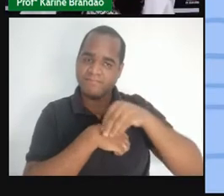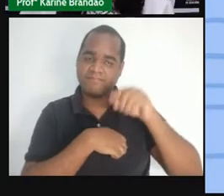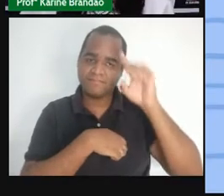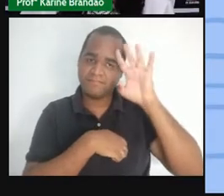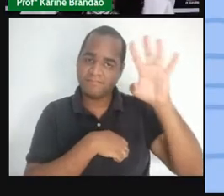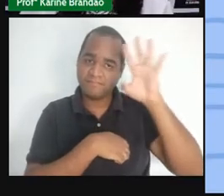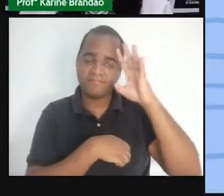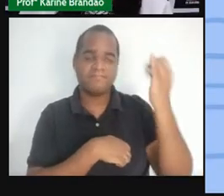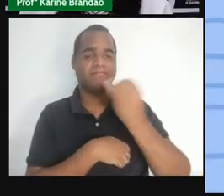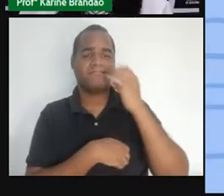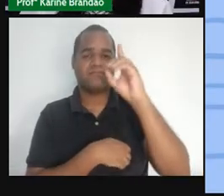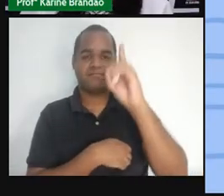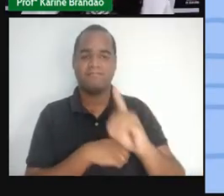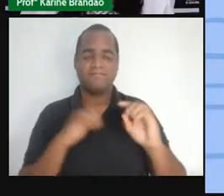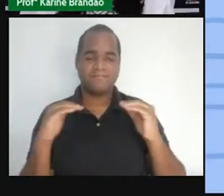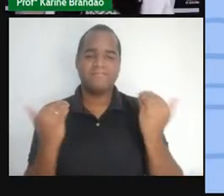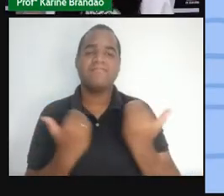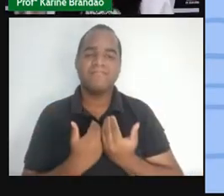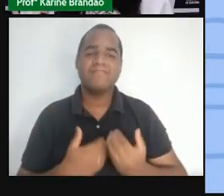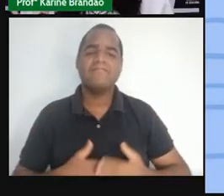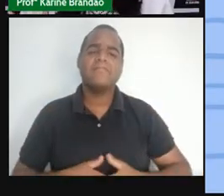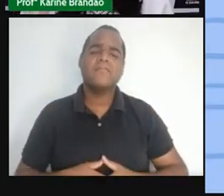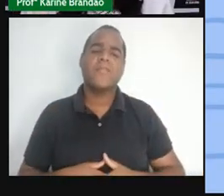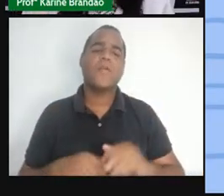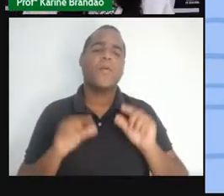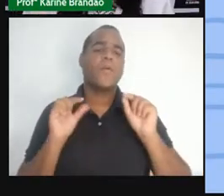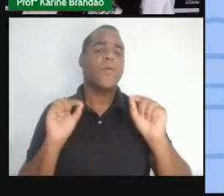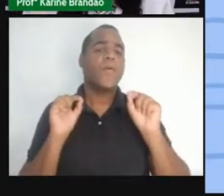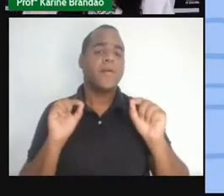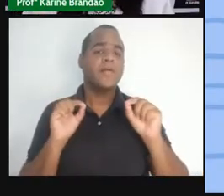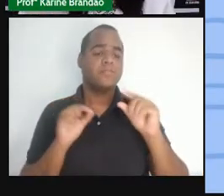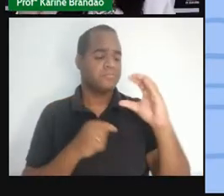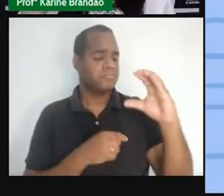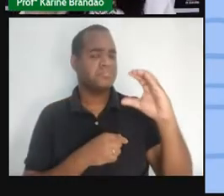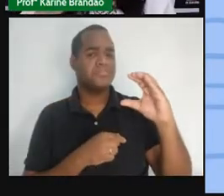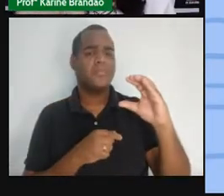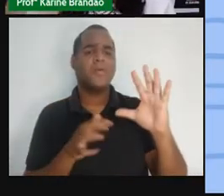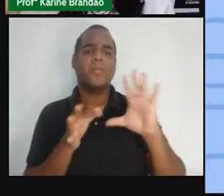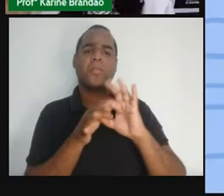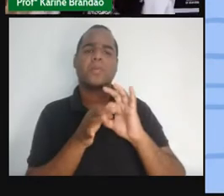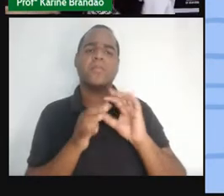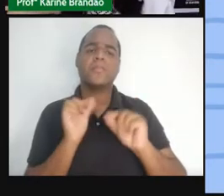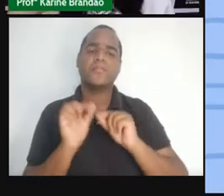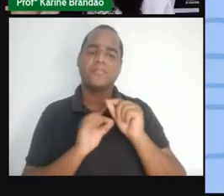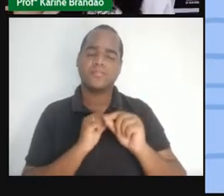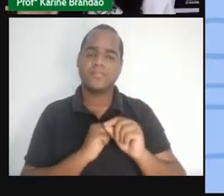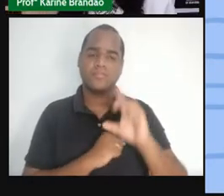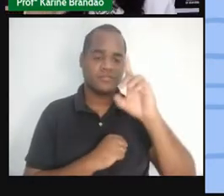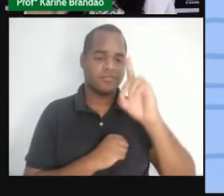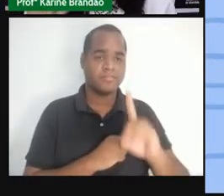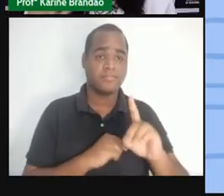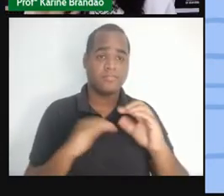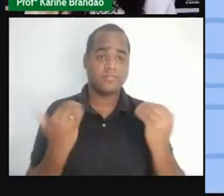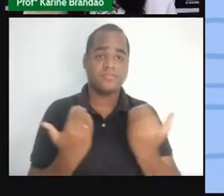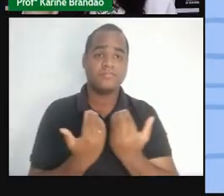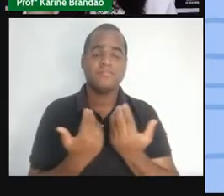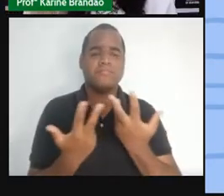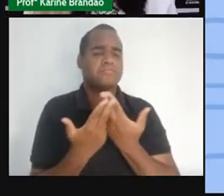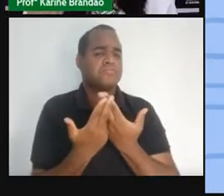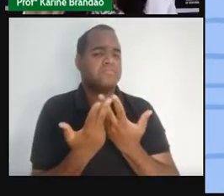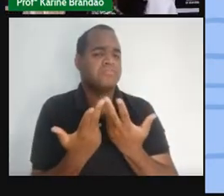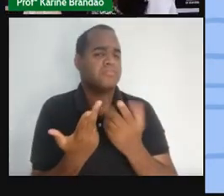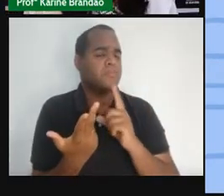dos direitos e cidadania. E o que que isso tem a ver com ciências, né? Quais são esses direitos e esse